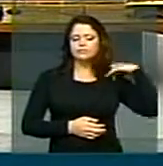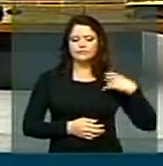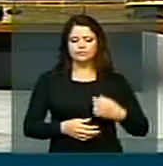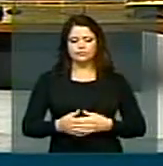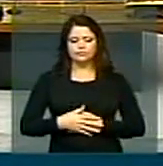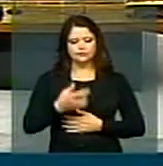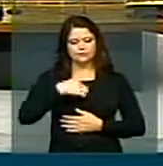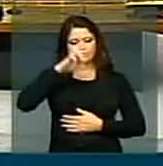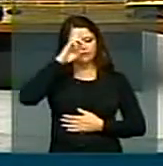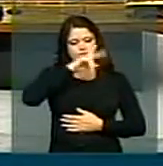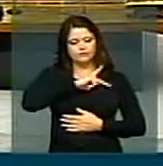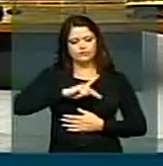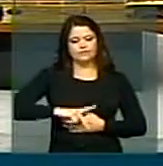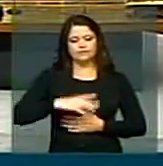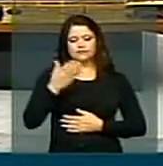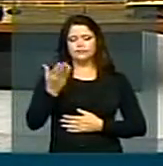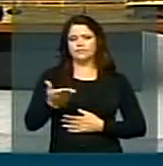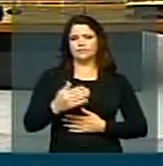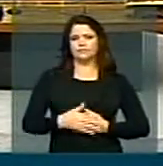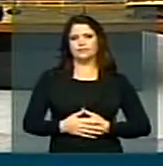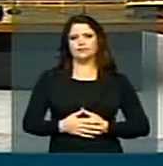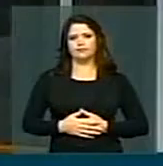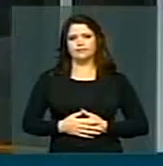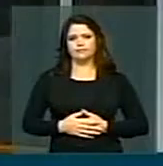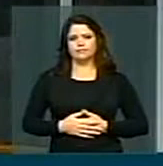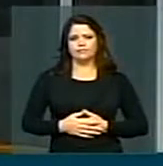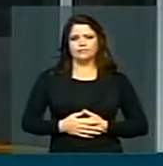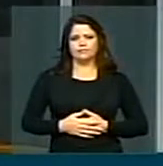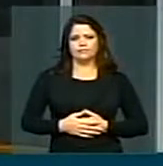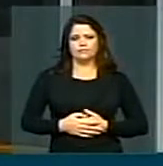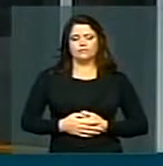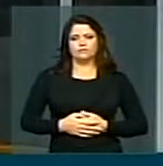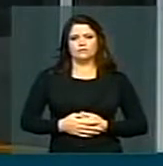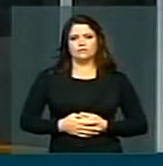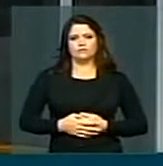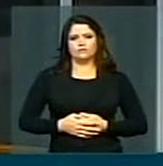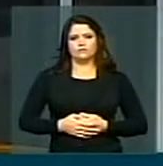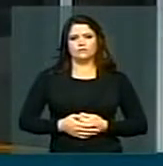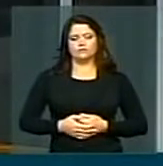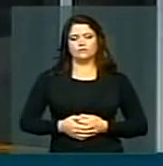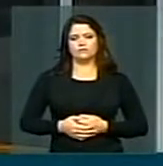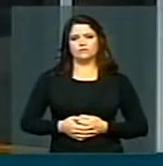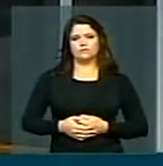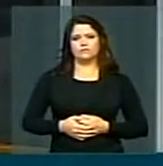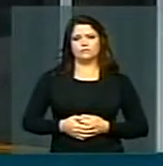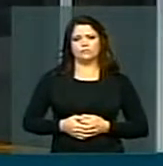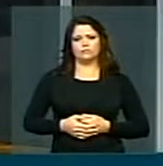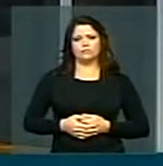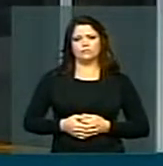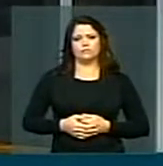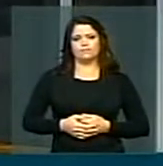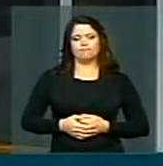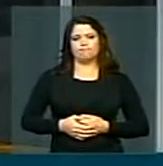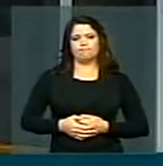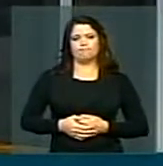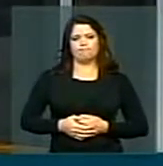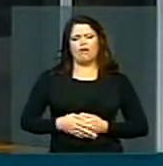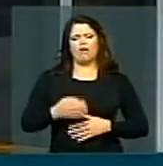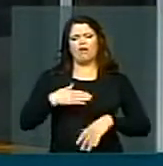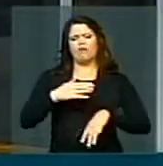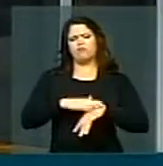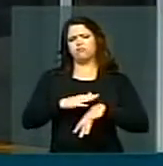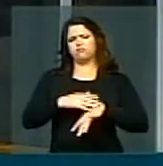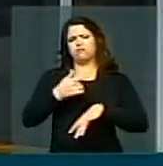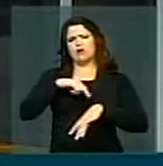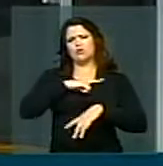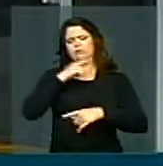Senhor Presidente, há tempos que